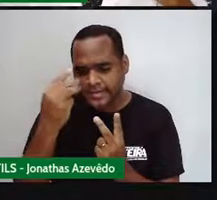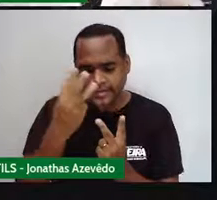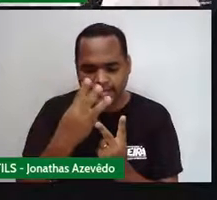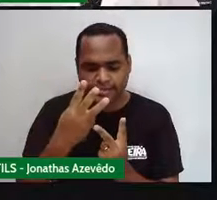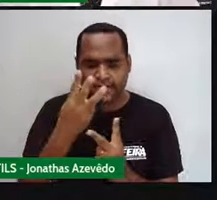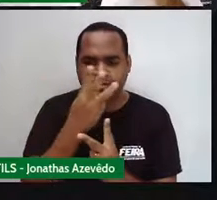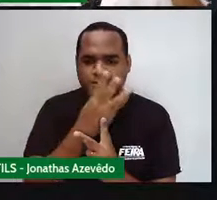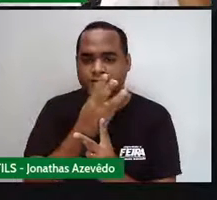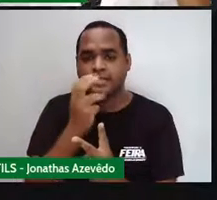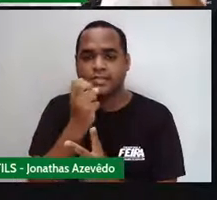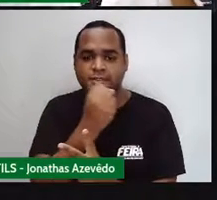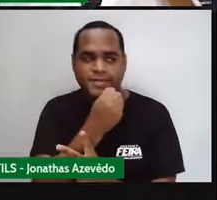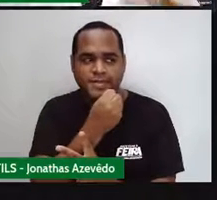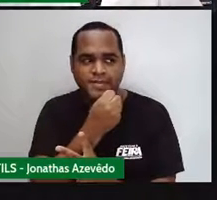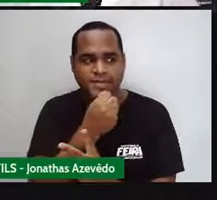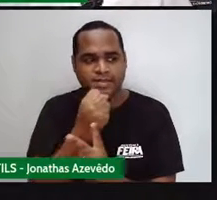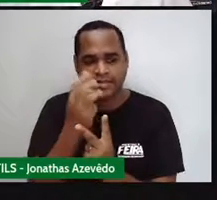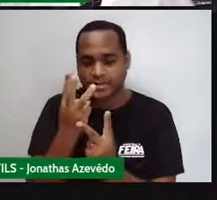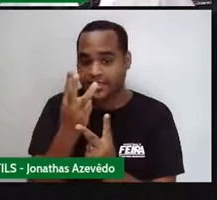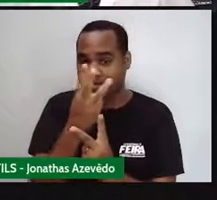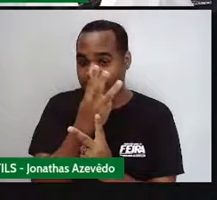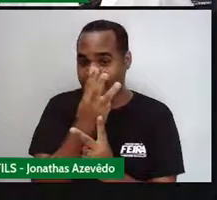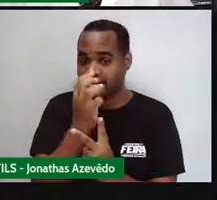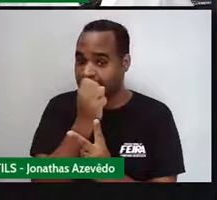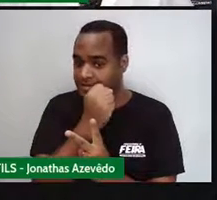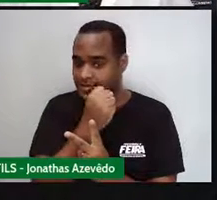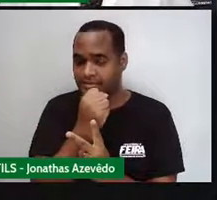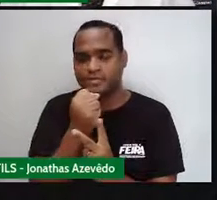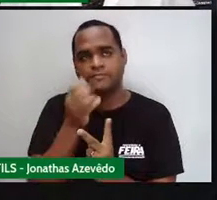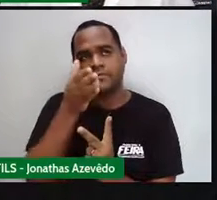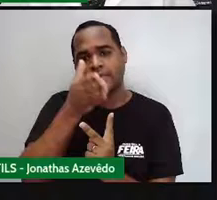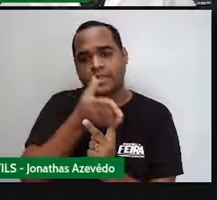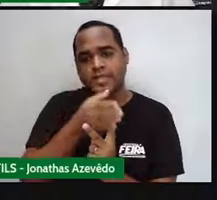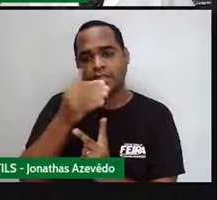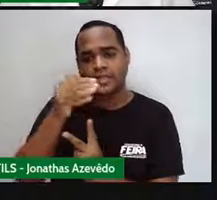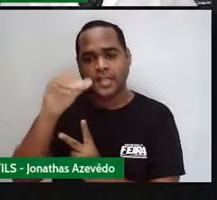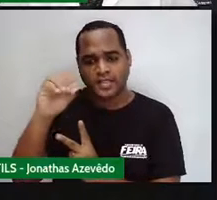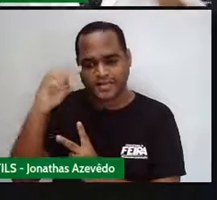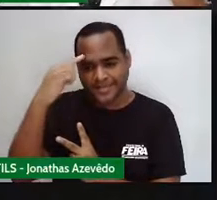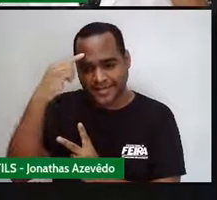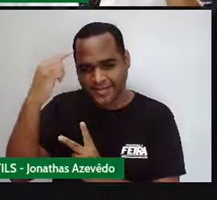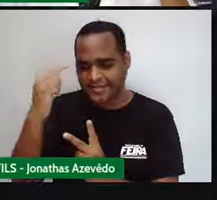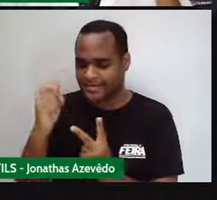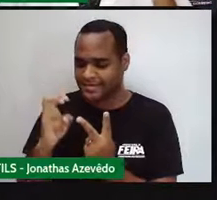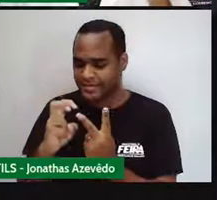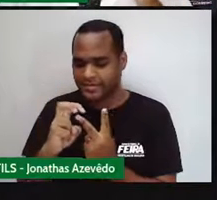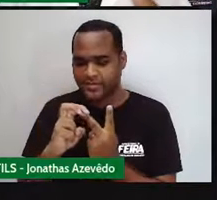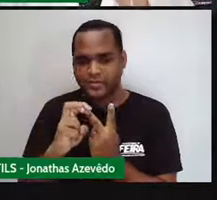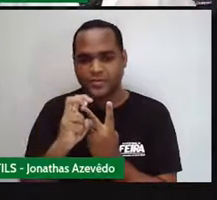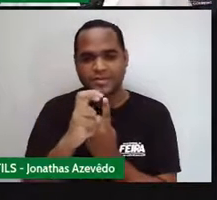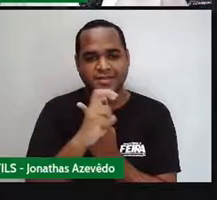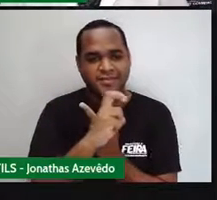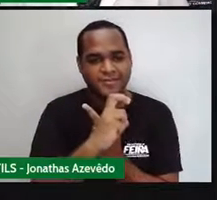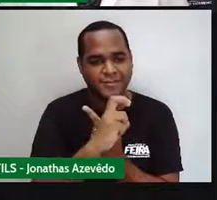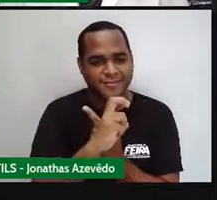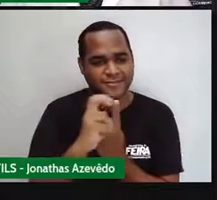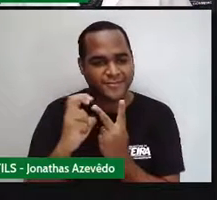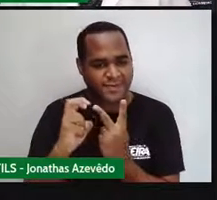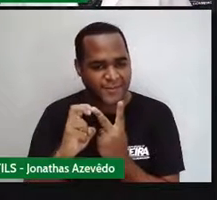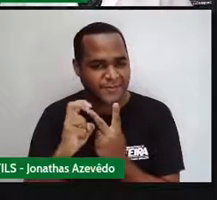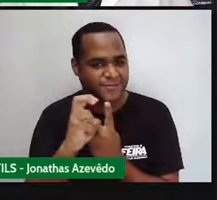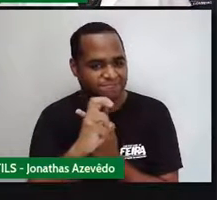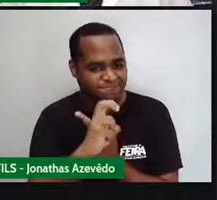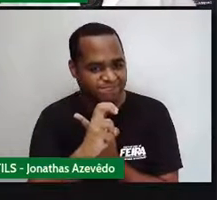direitinho, rapidinho. Três. Metade de dez. E aí você já matou a chorada. Cinco.